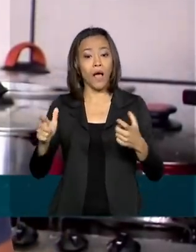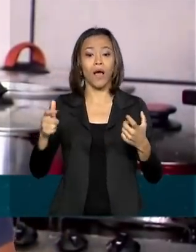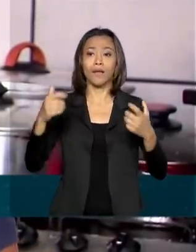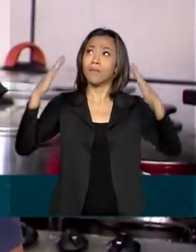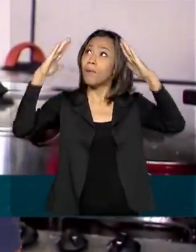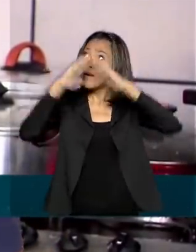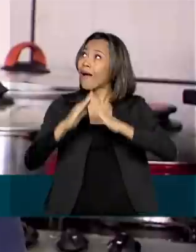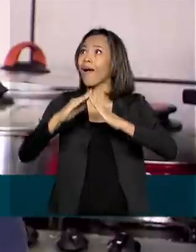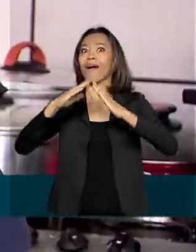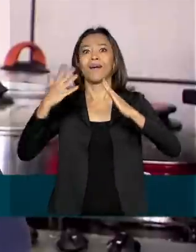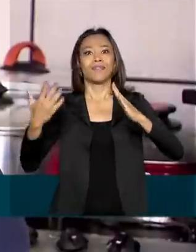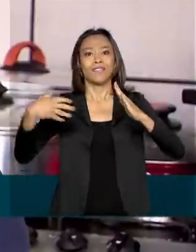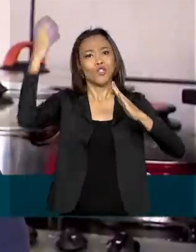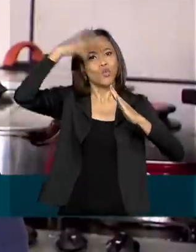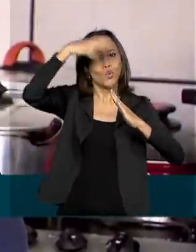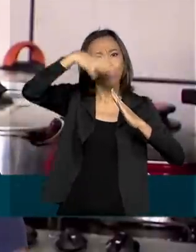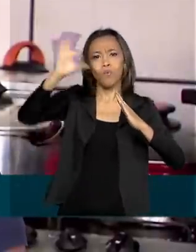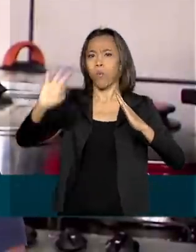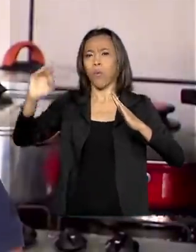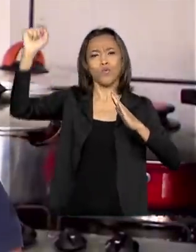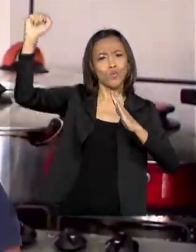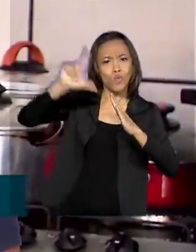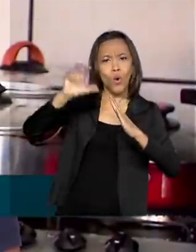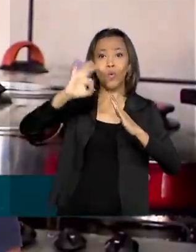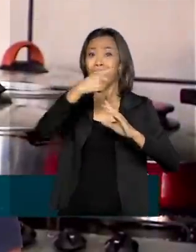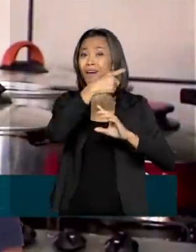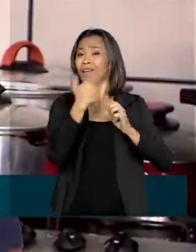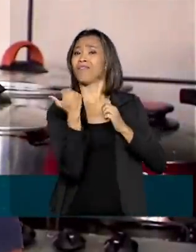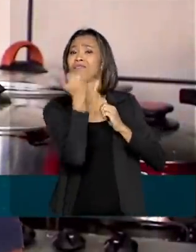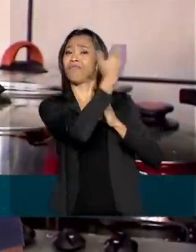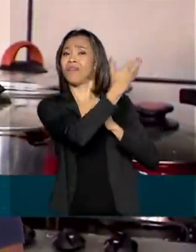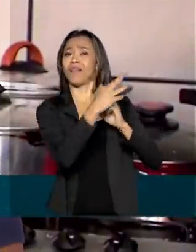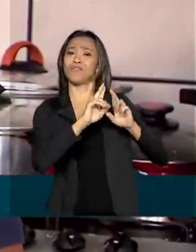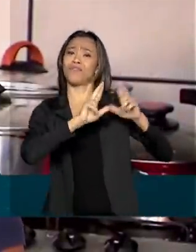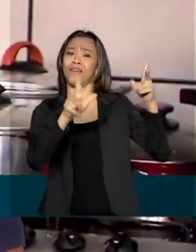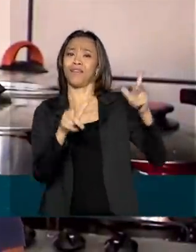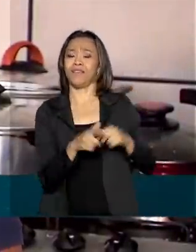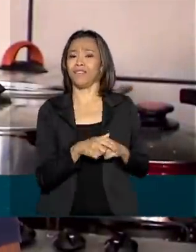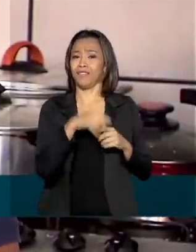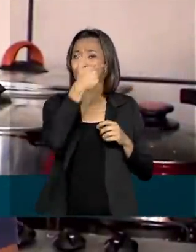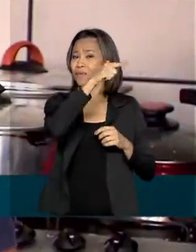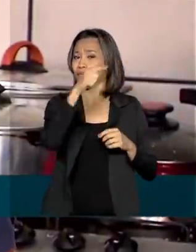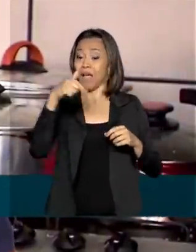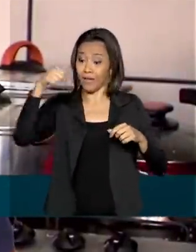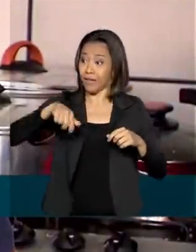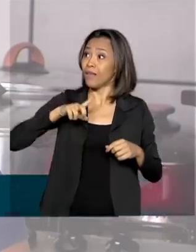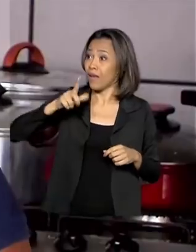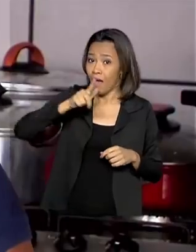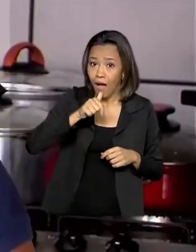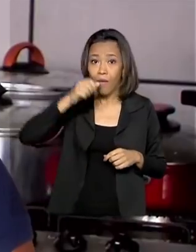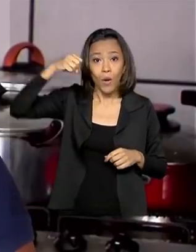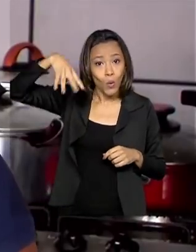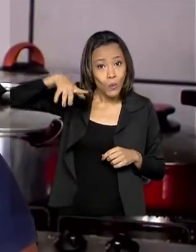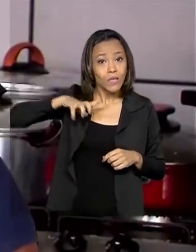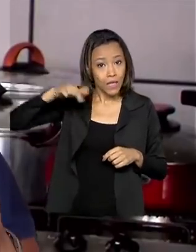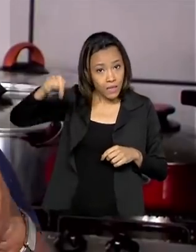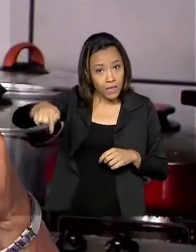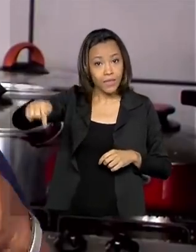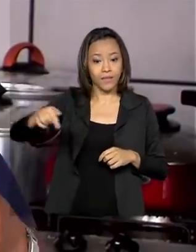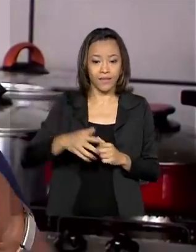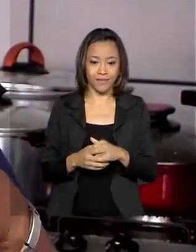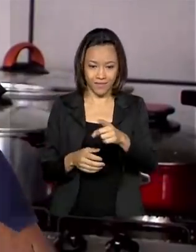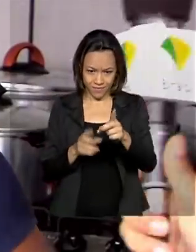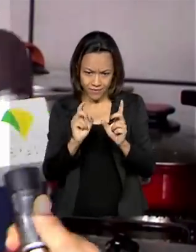casa, não molha, não tem sol, lá era no relento, né? Aqui tem água, tem luz. Será para a gente vender